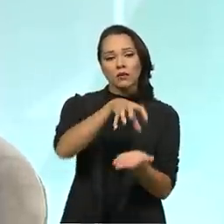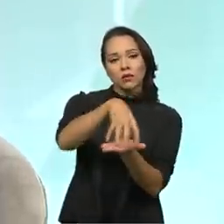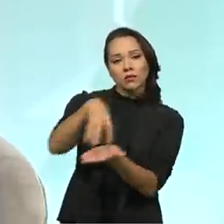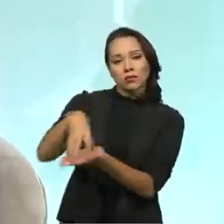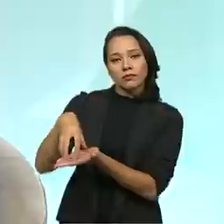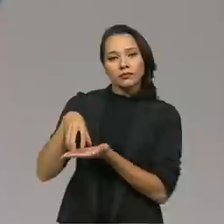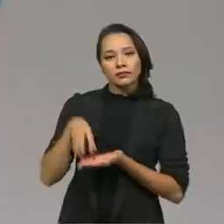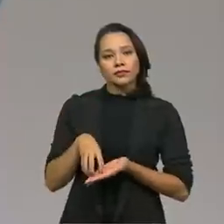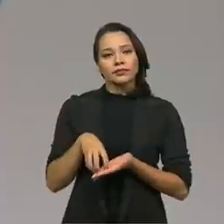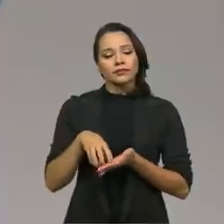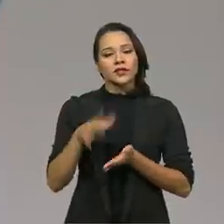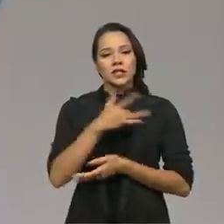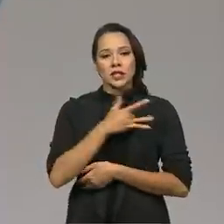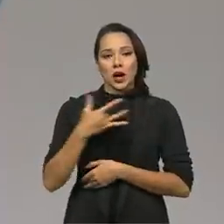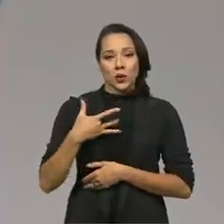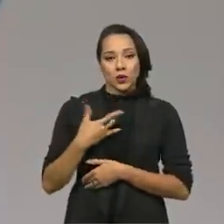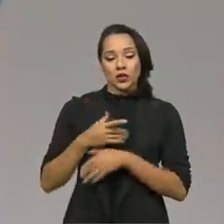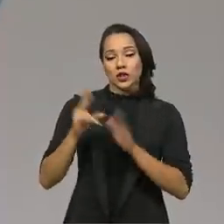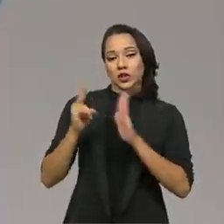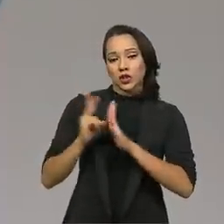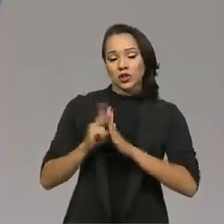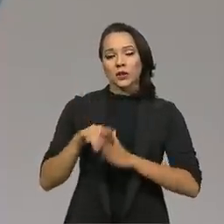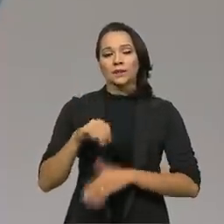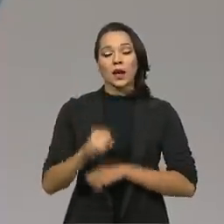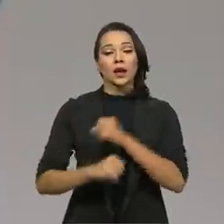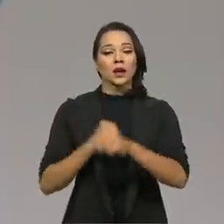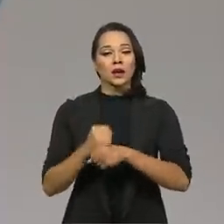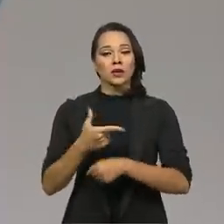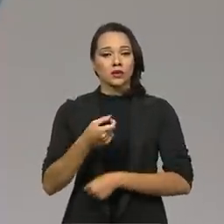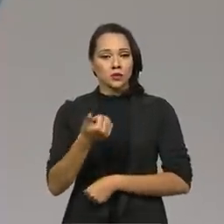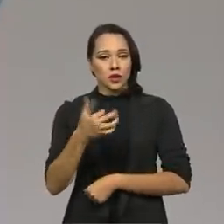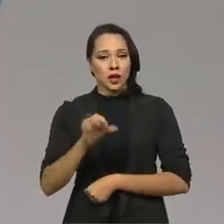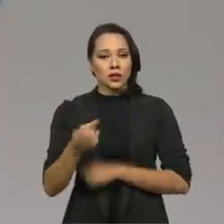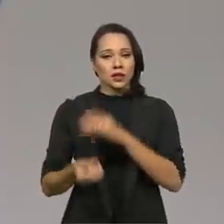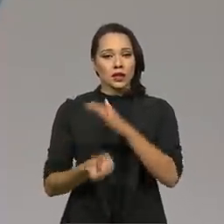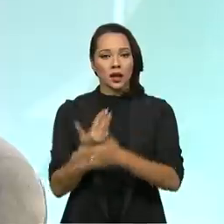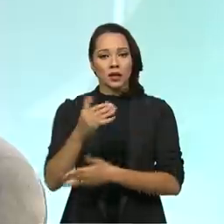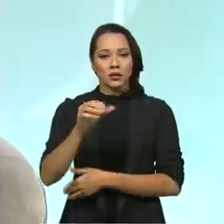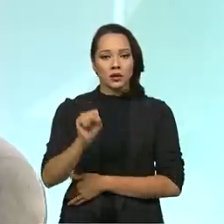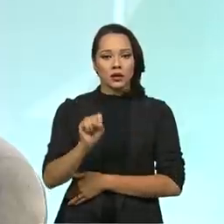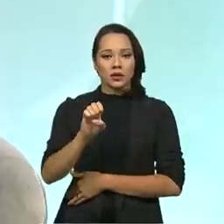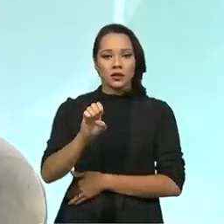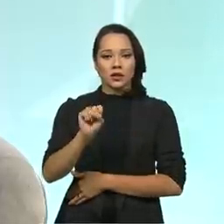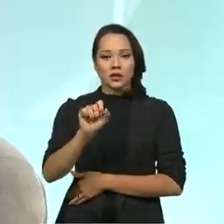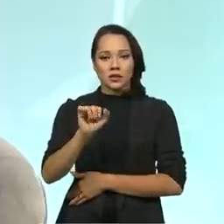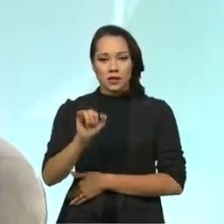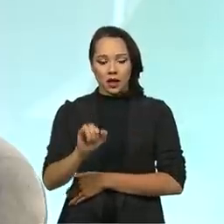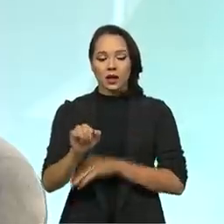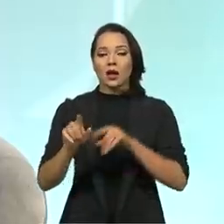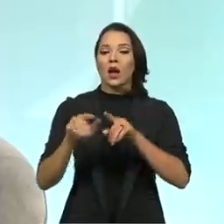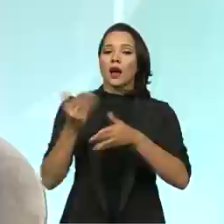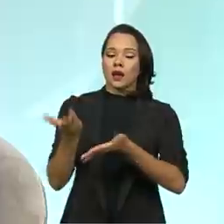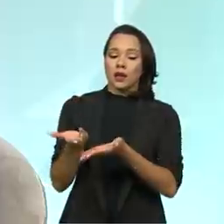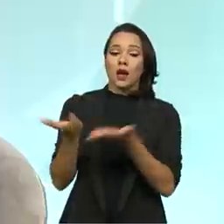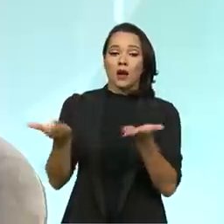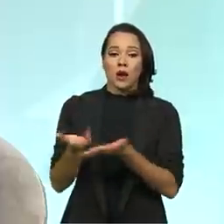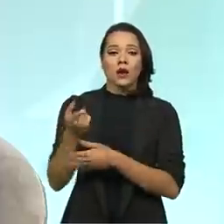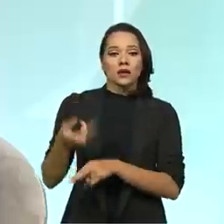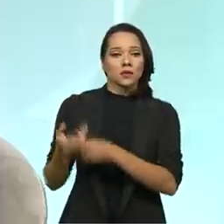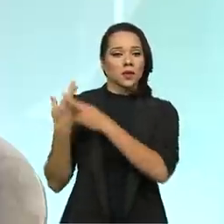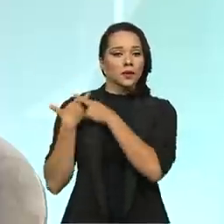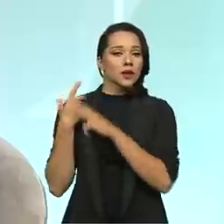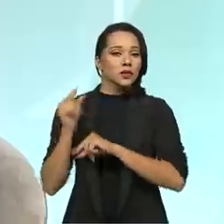especiais indígenas, os de SEI. Em 2010, então, é criada a CESAI e a saúde indígena, então, ela passa a ser